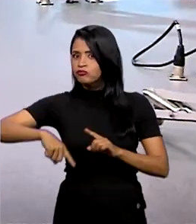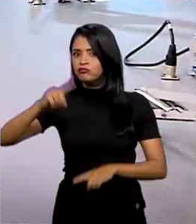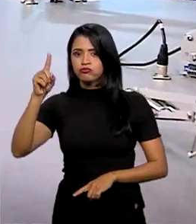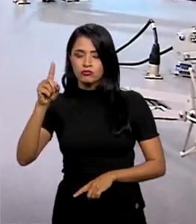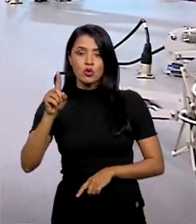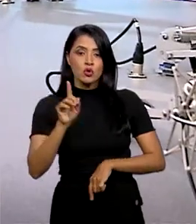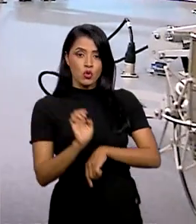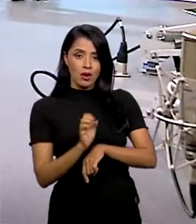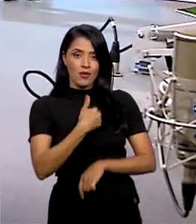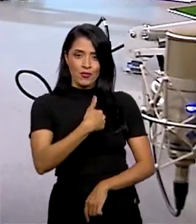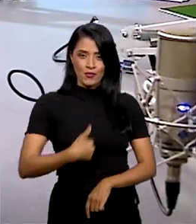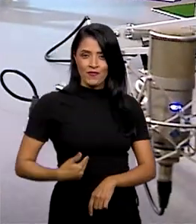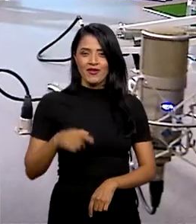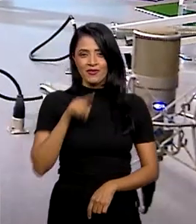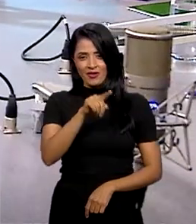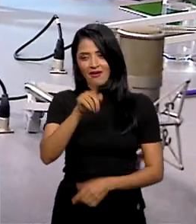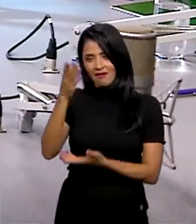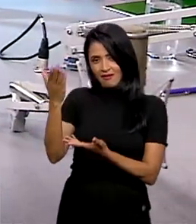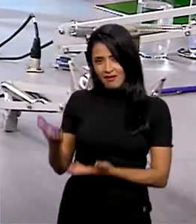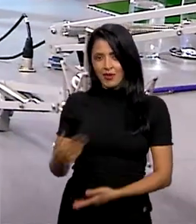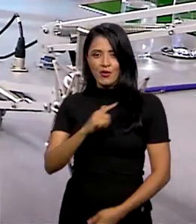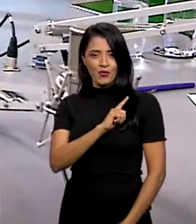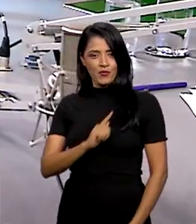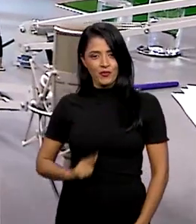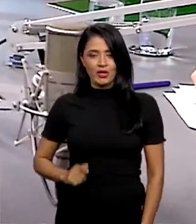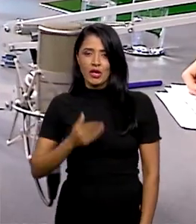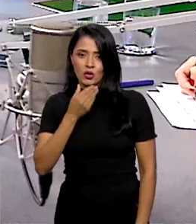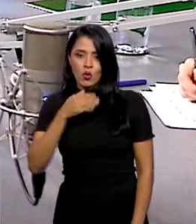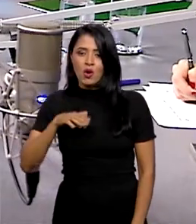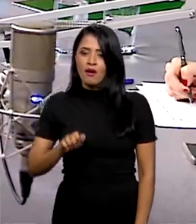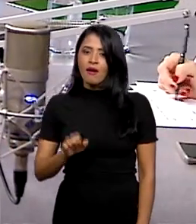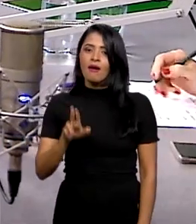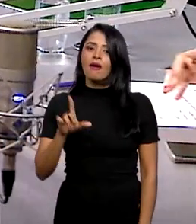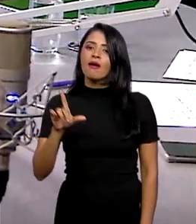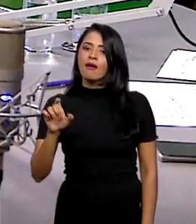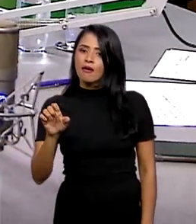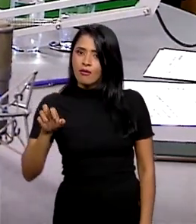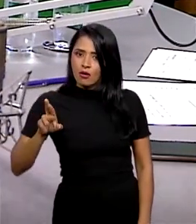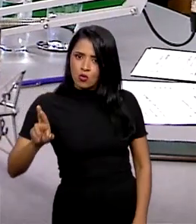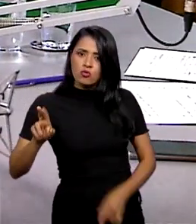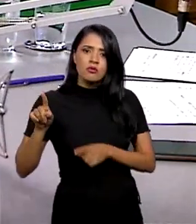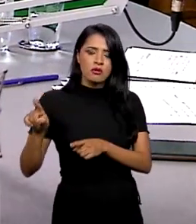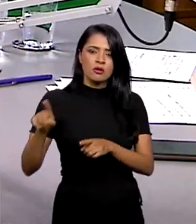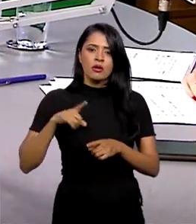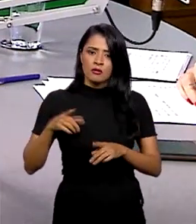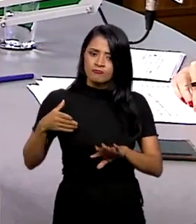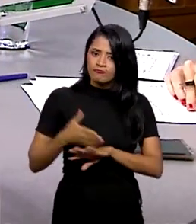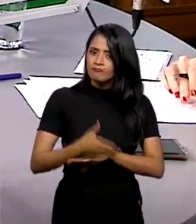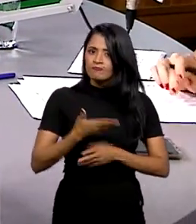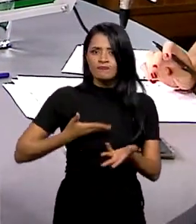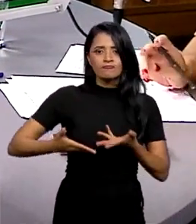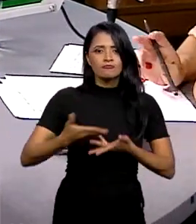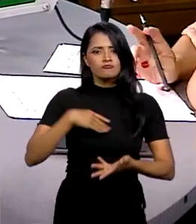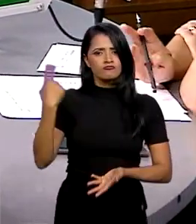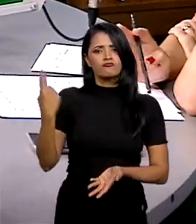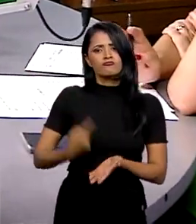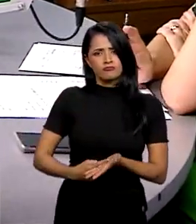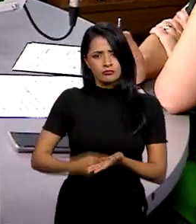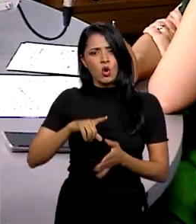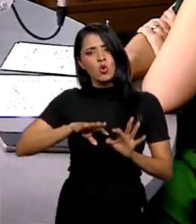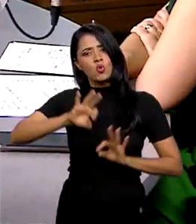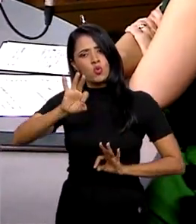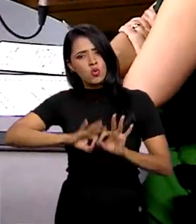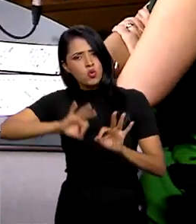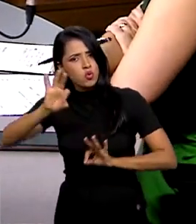governo do Estado, na pessoa do governador Helder Barbalho, está totalmente envolvido e comprometido com a